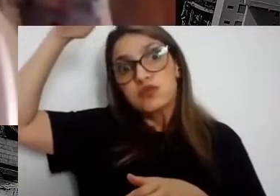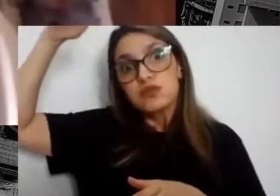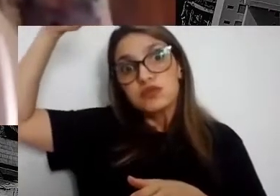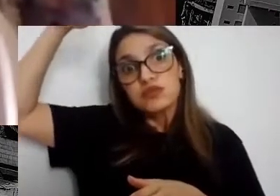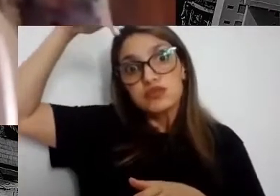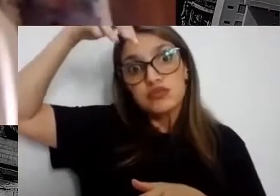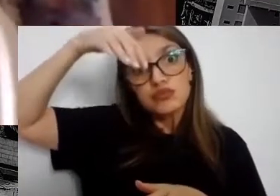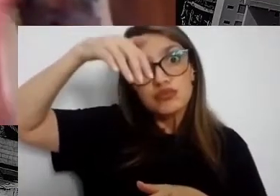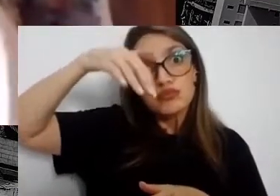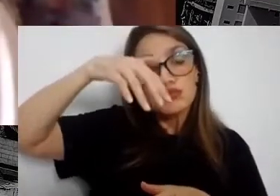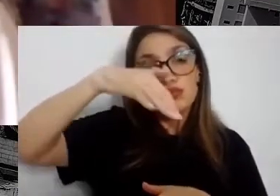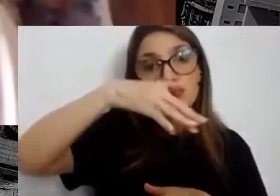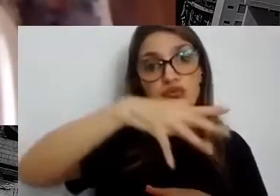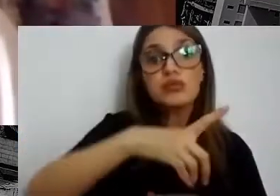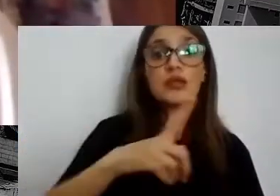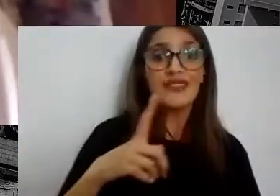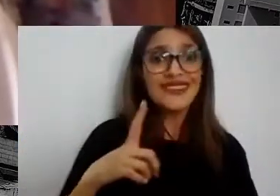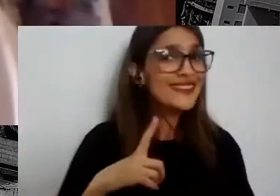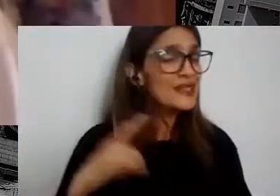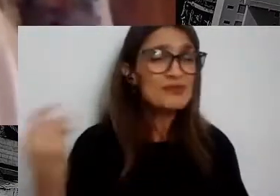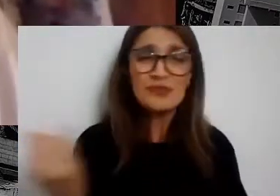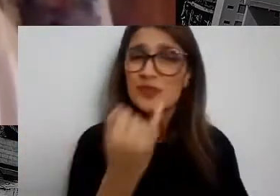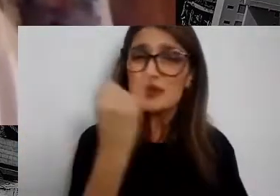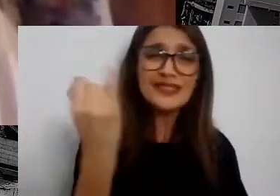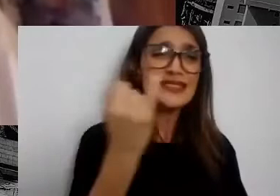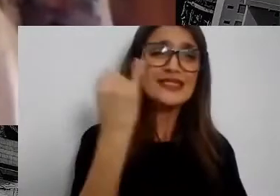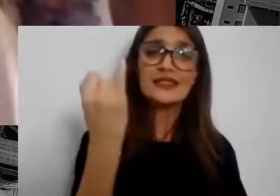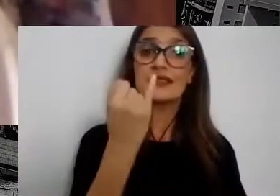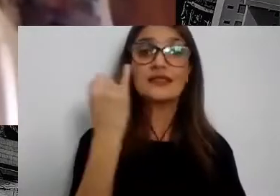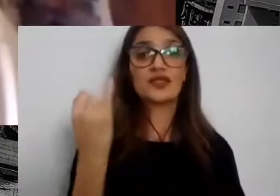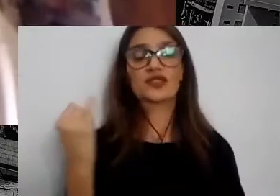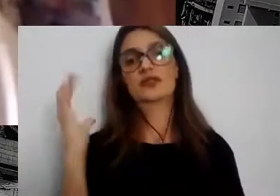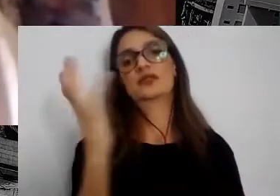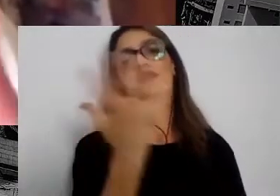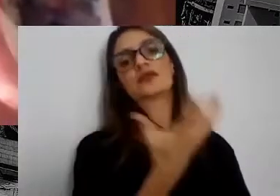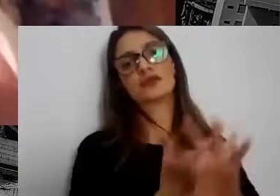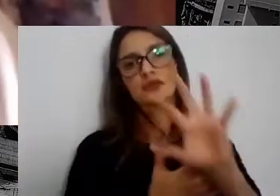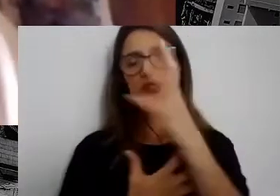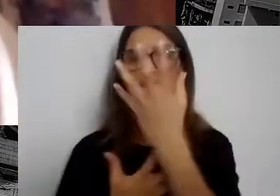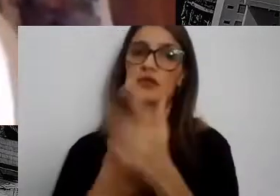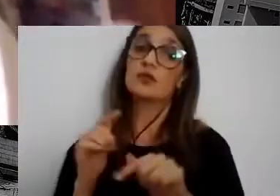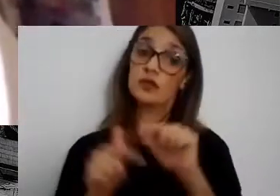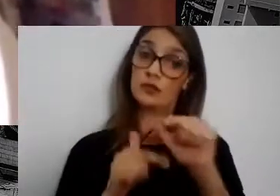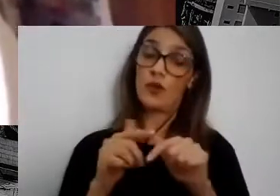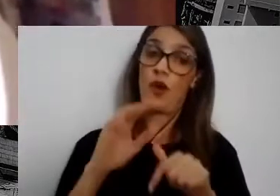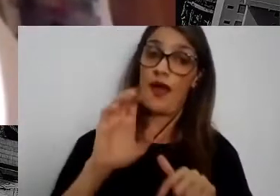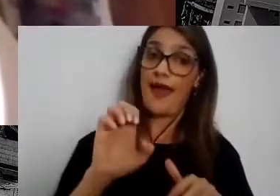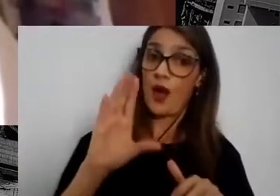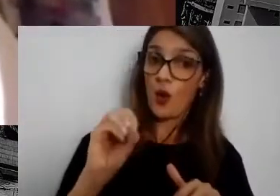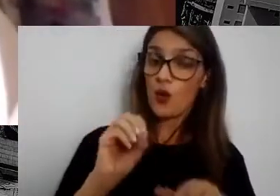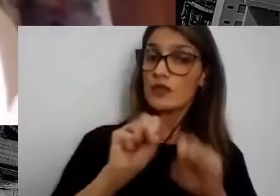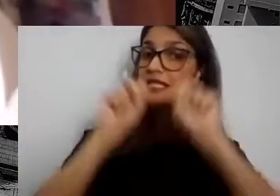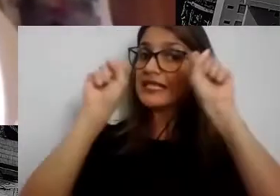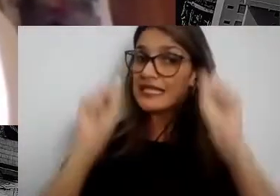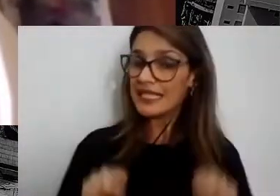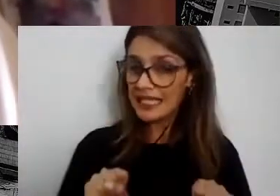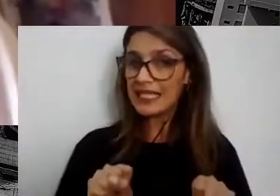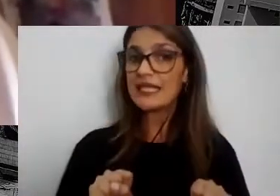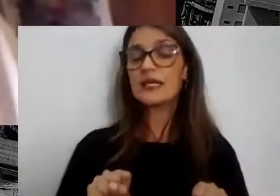funções ecológicas são muito importantes para que os serviços ecossistêmicos, os serviços ambientais, como